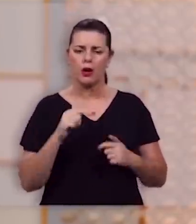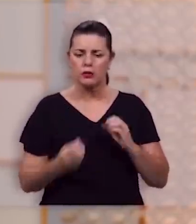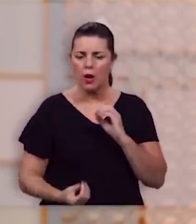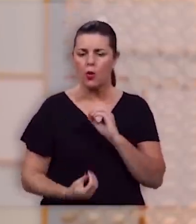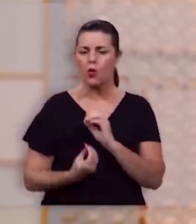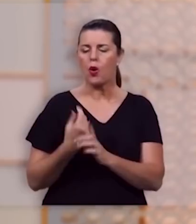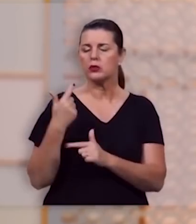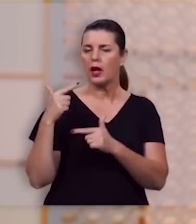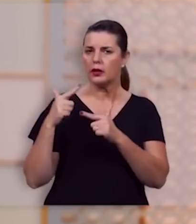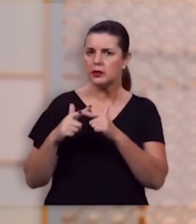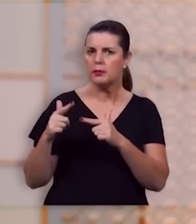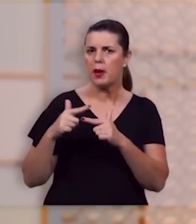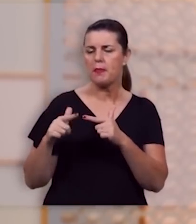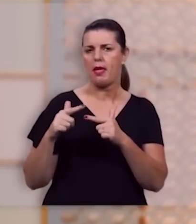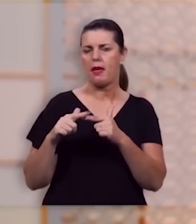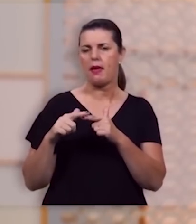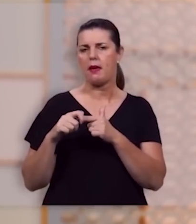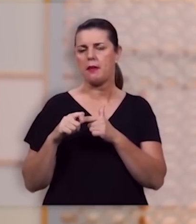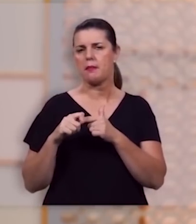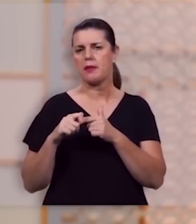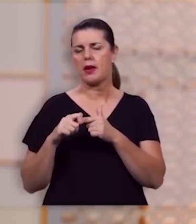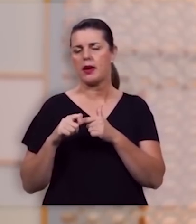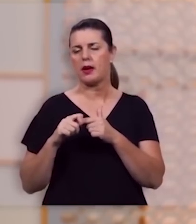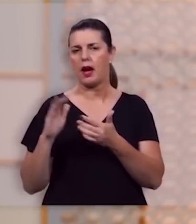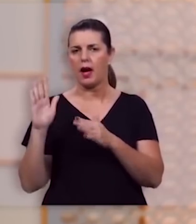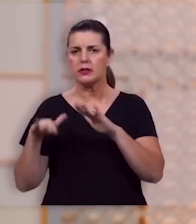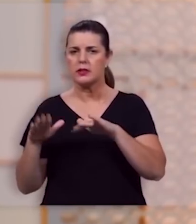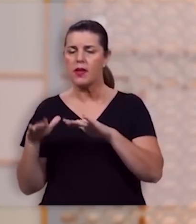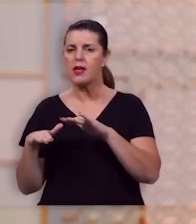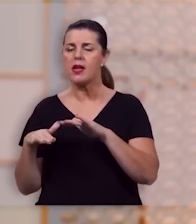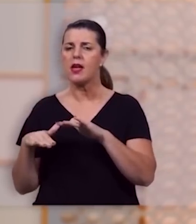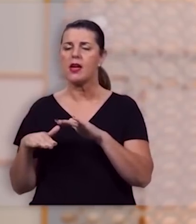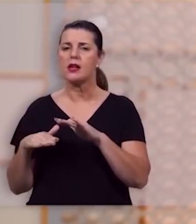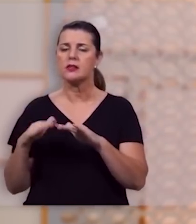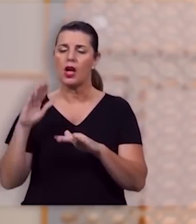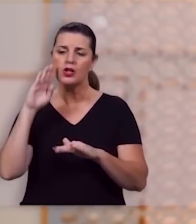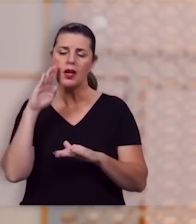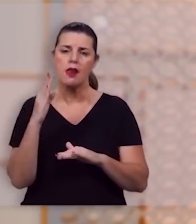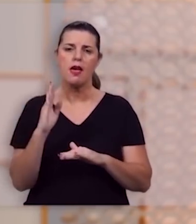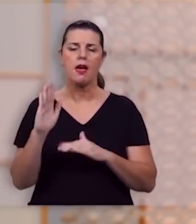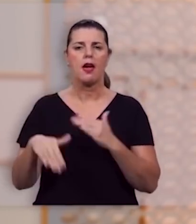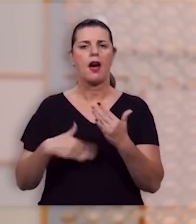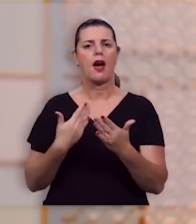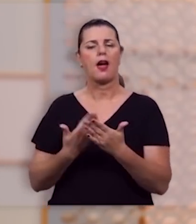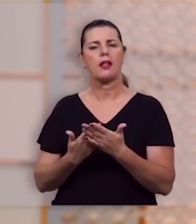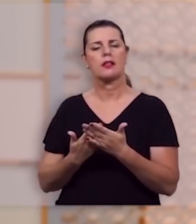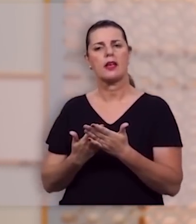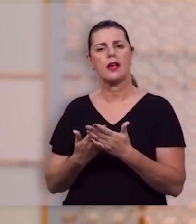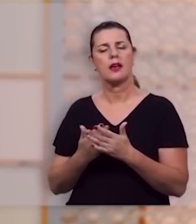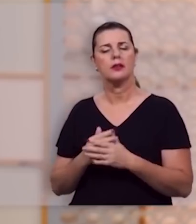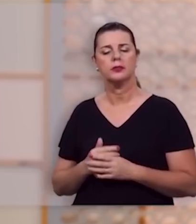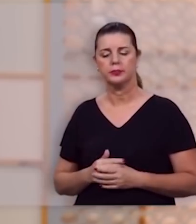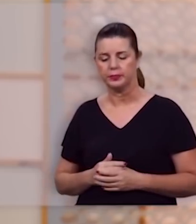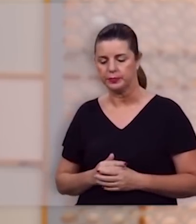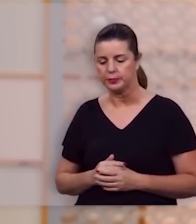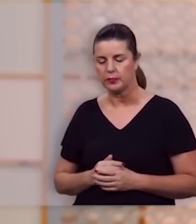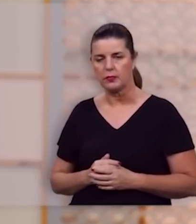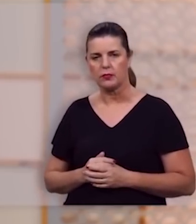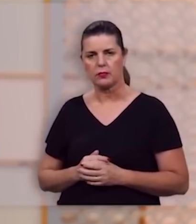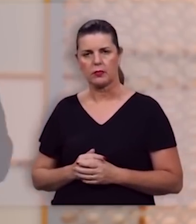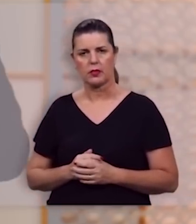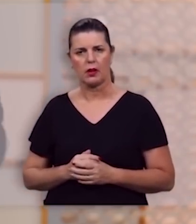determinadas abordagens às vezes diretas até também algumas indiretas